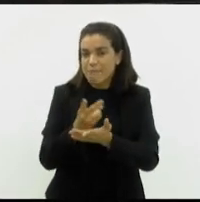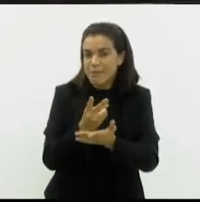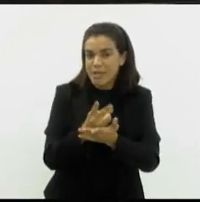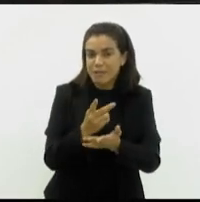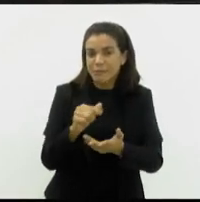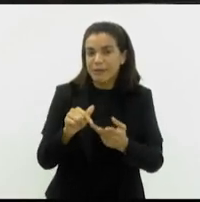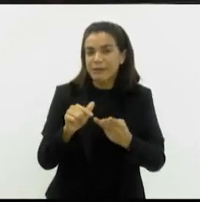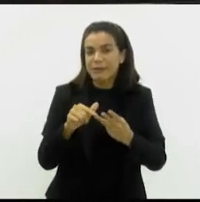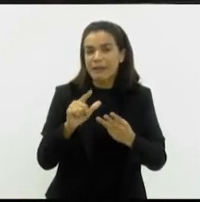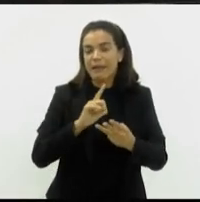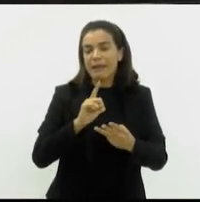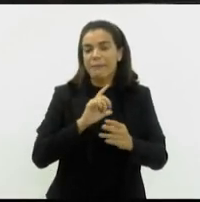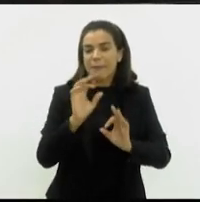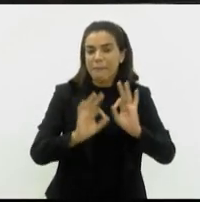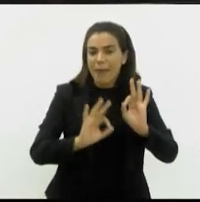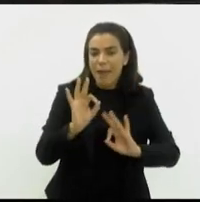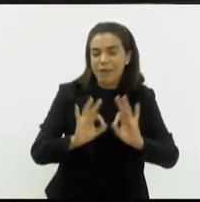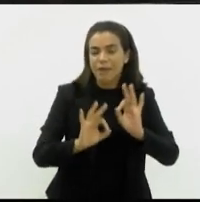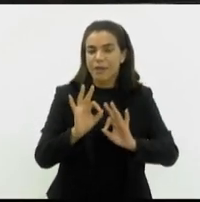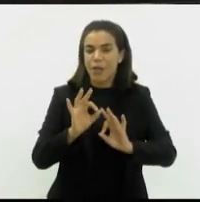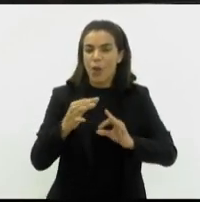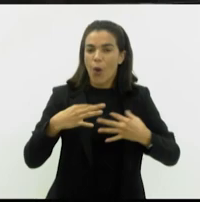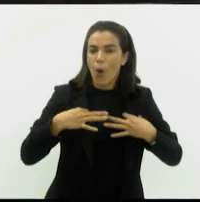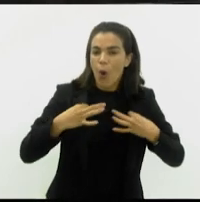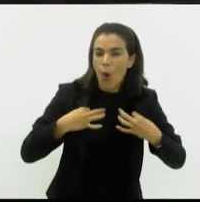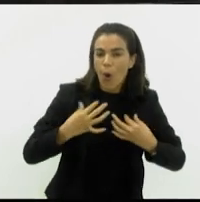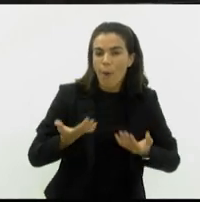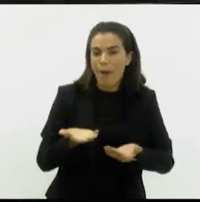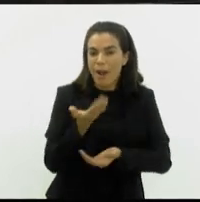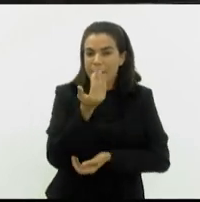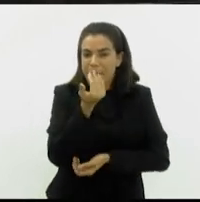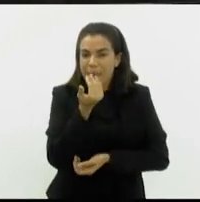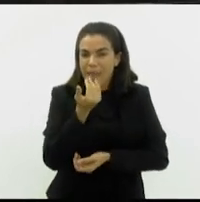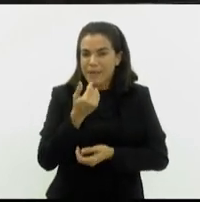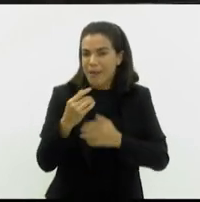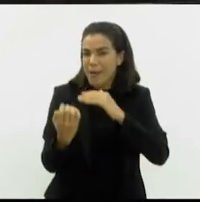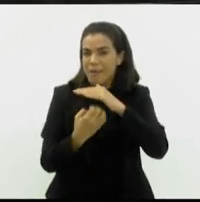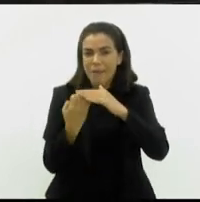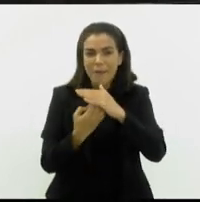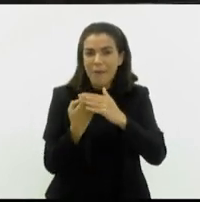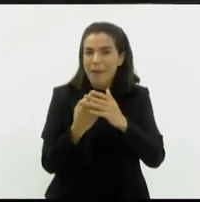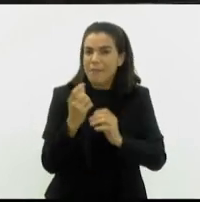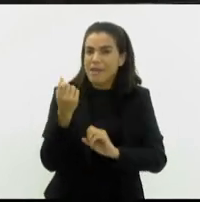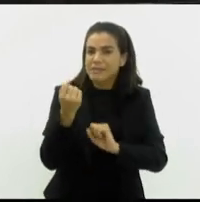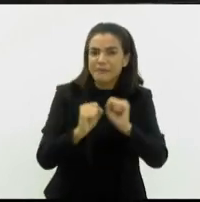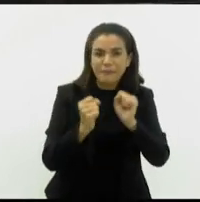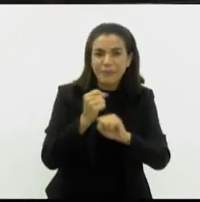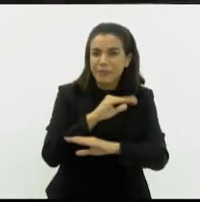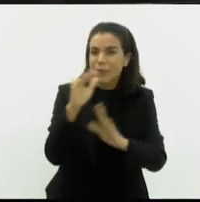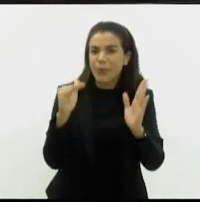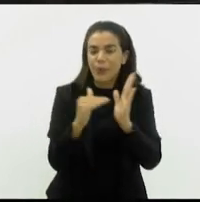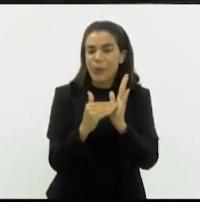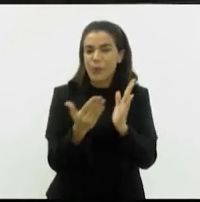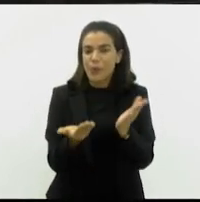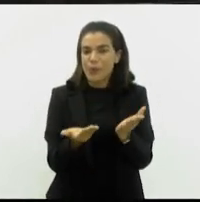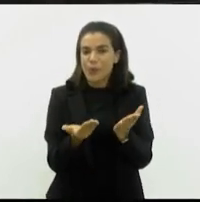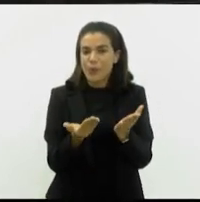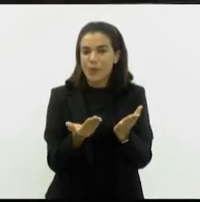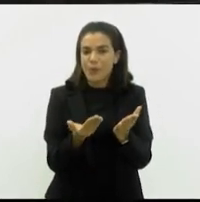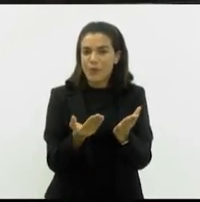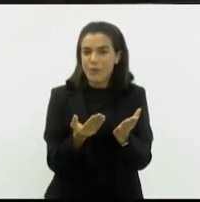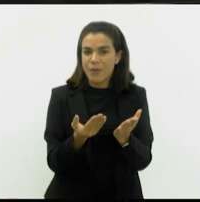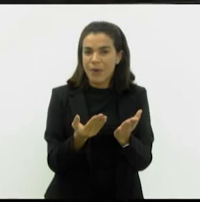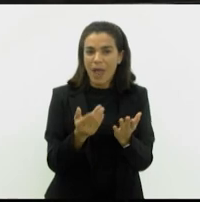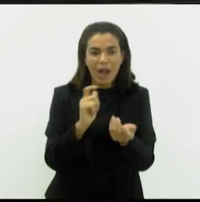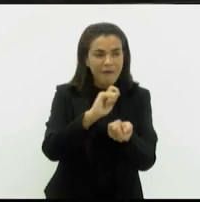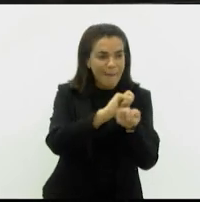quenai de preparo de alimentos, confecções de roupa, papelaria, material. É uma empresa que gira tudo, meu irmão. É um coringa. Ela vai se